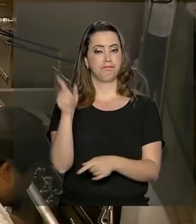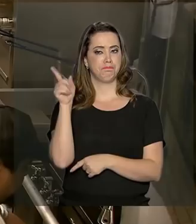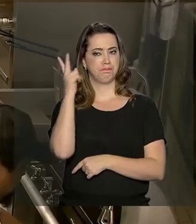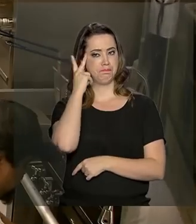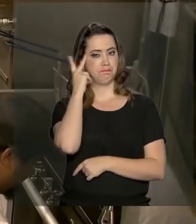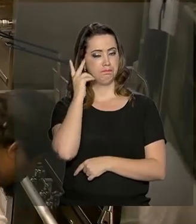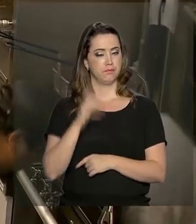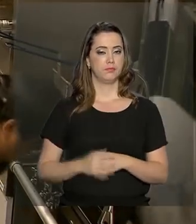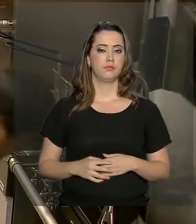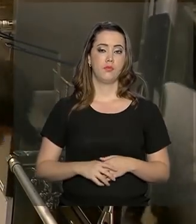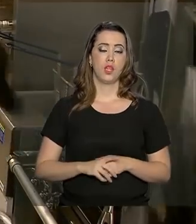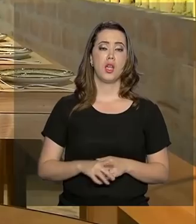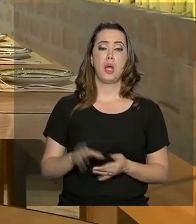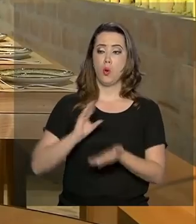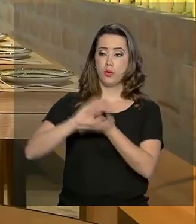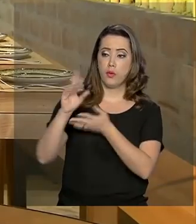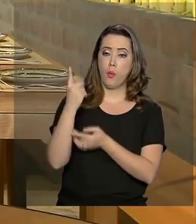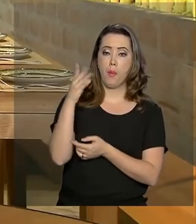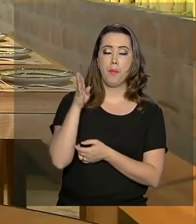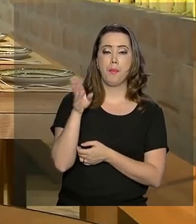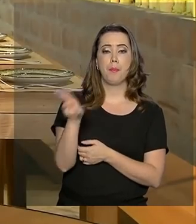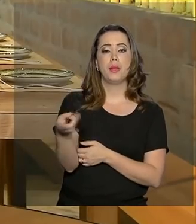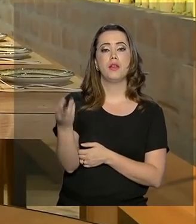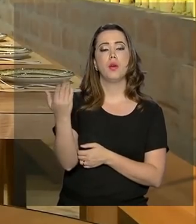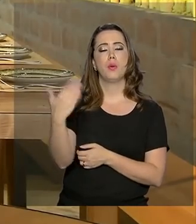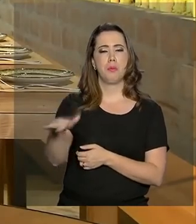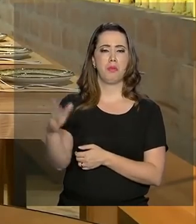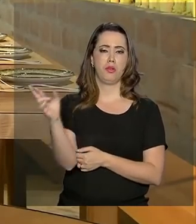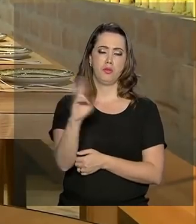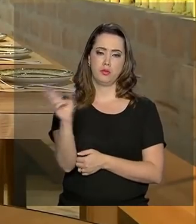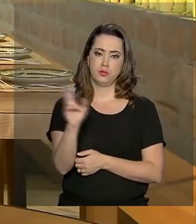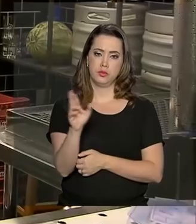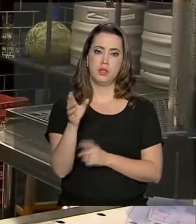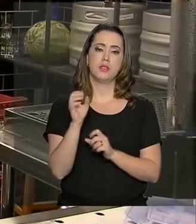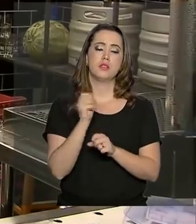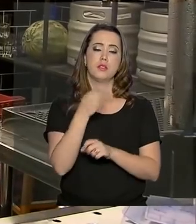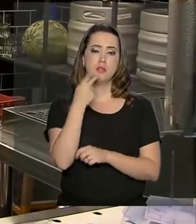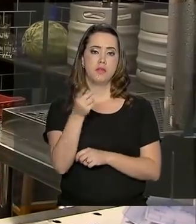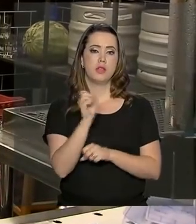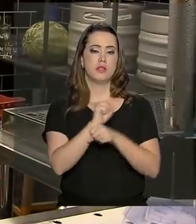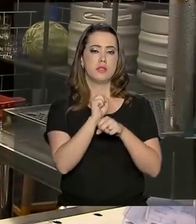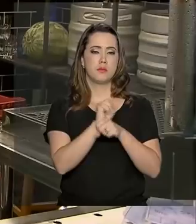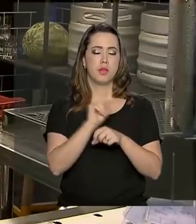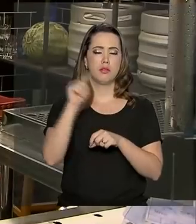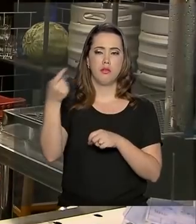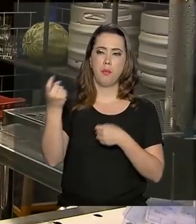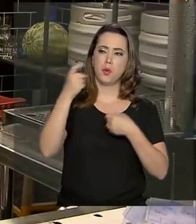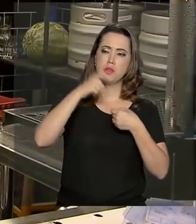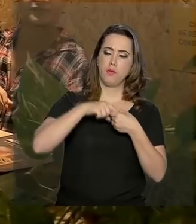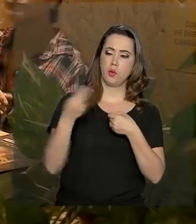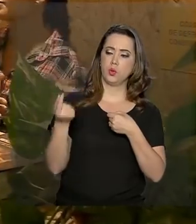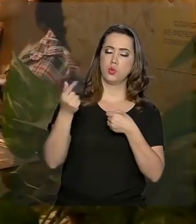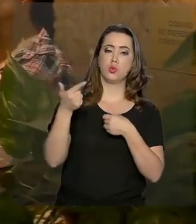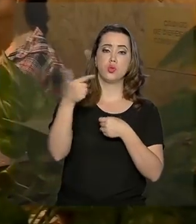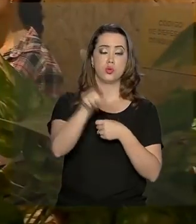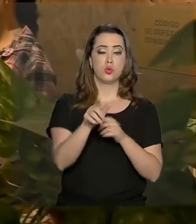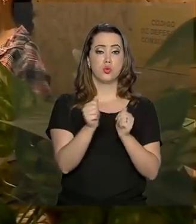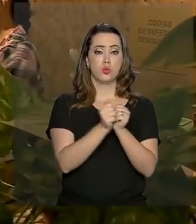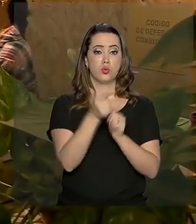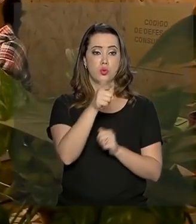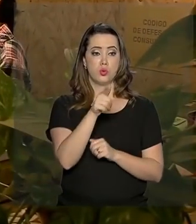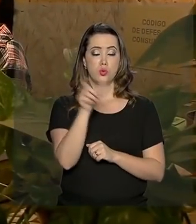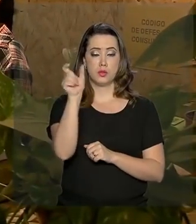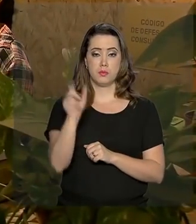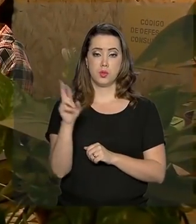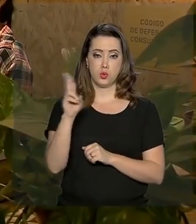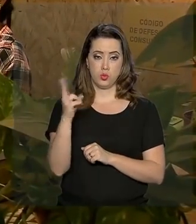investimento de um milhão e meio de reais, ele conta que o retorno esperado do empreendimento deve ser sentido por ele e os outros dois sócios